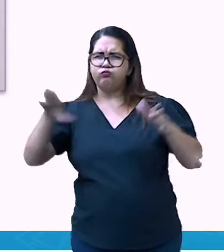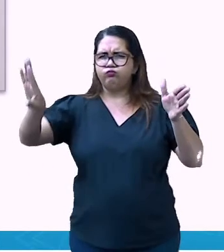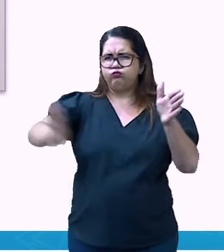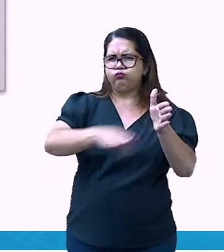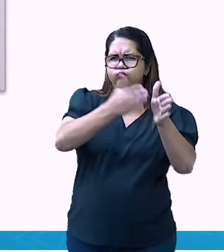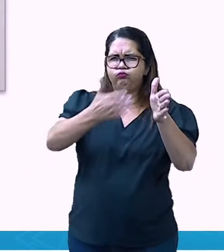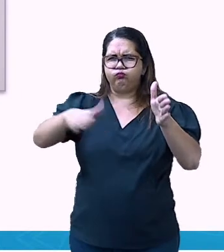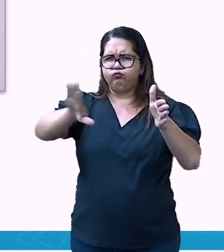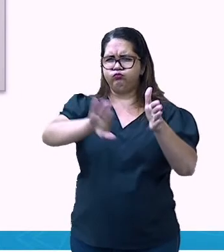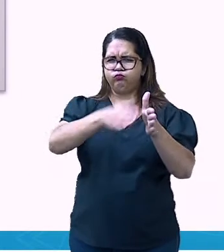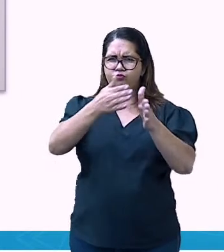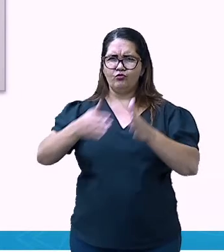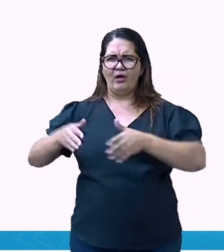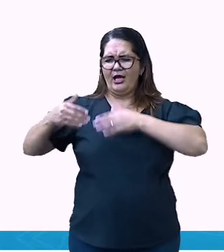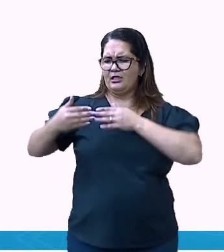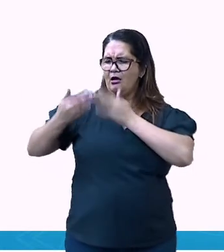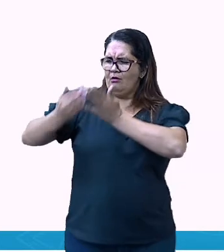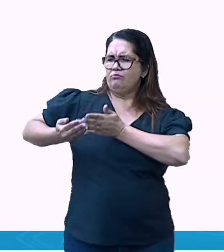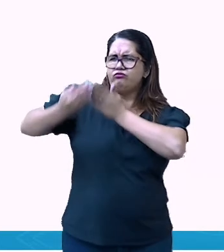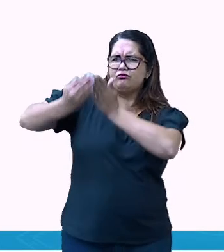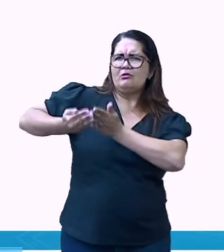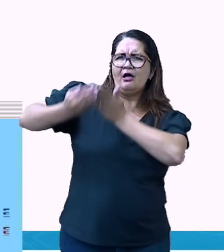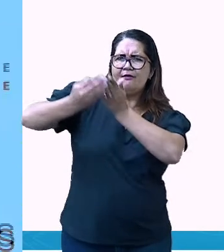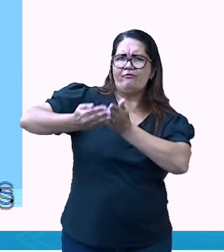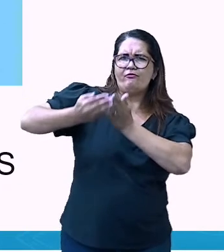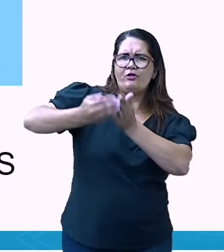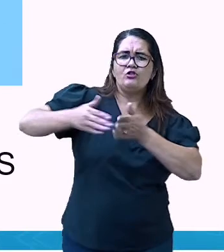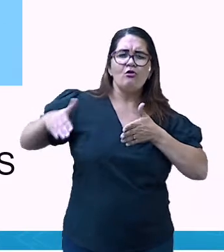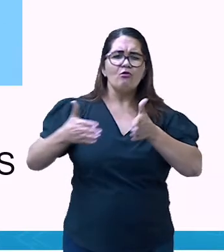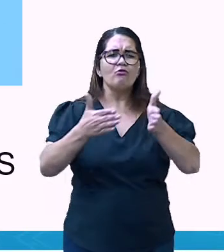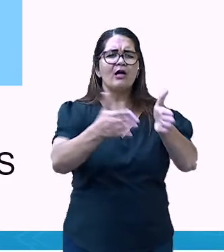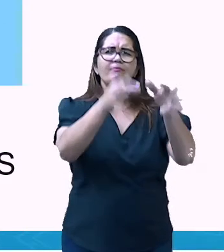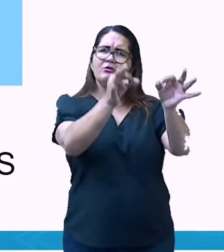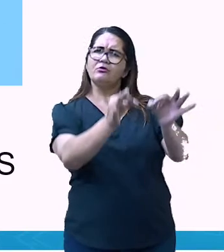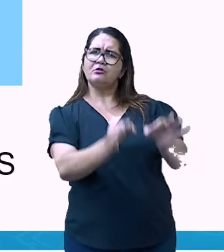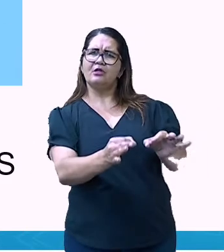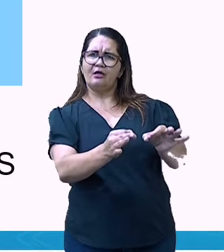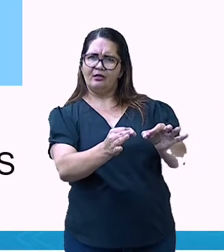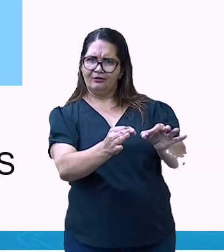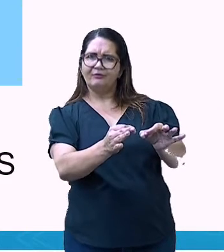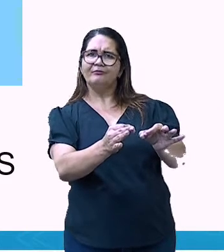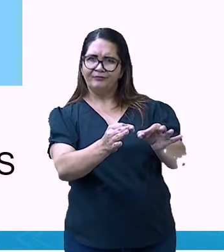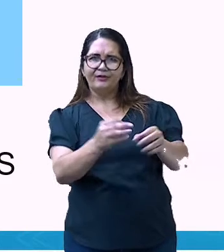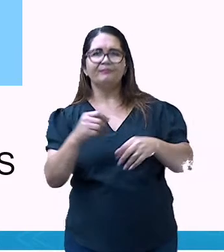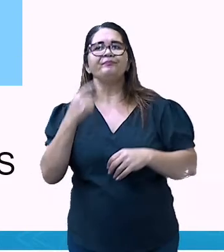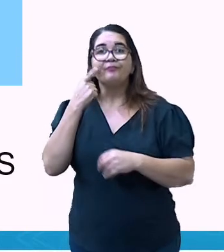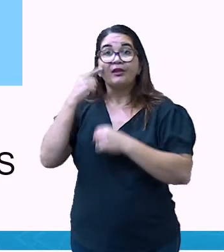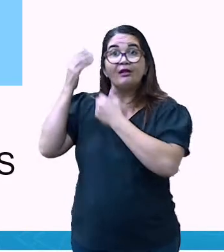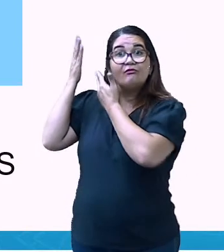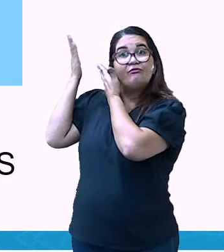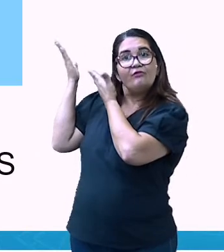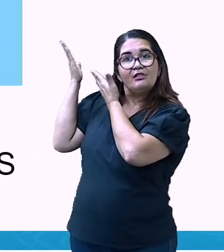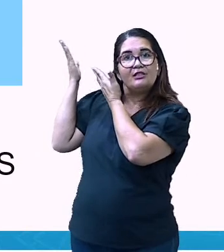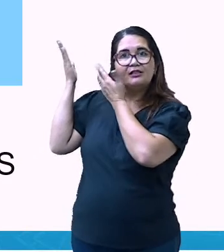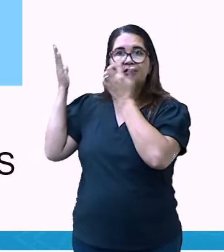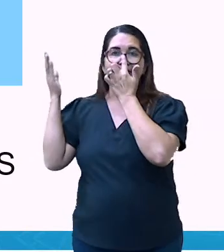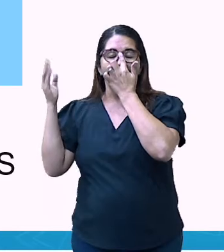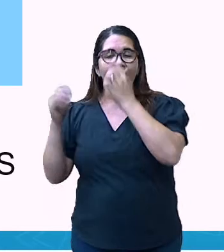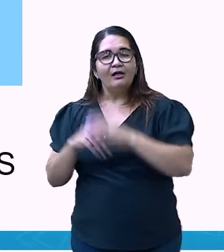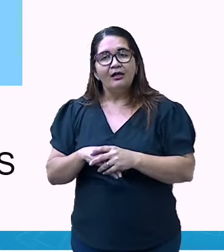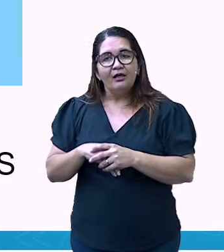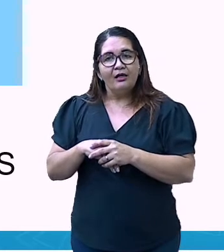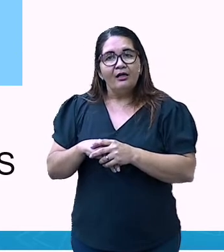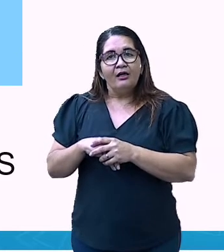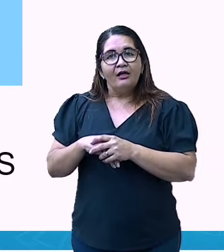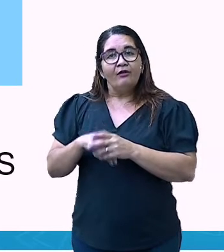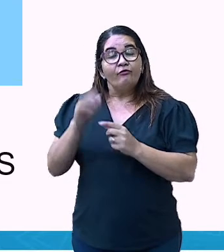é um importantíssimo instrumento de localização. E aí, a gente tem a rosa dos ventos. Eu queria mostrar pra vocês aqui como que